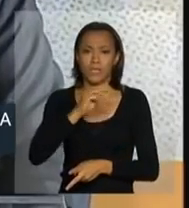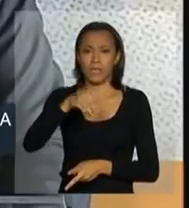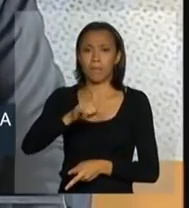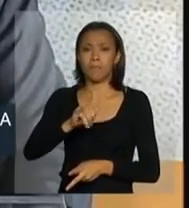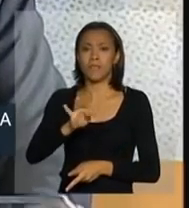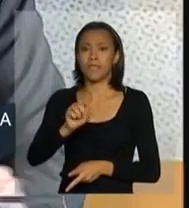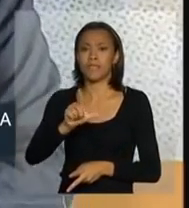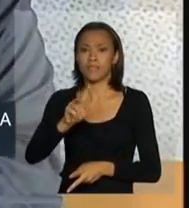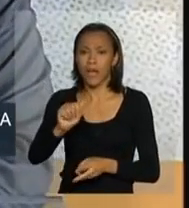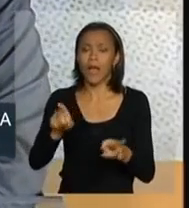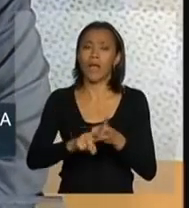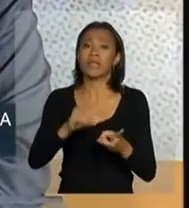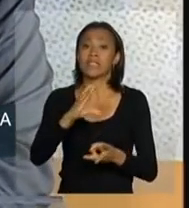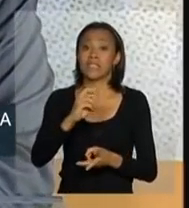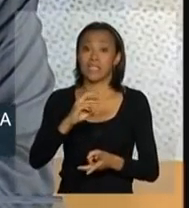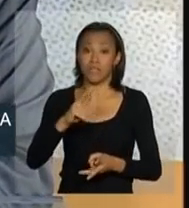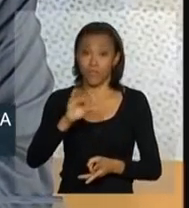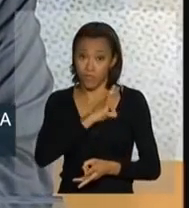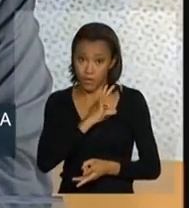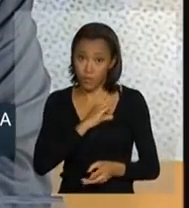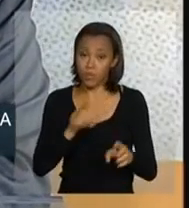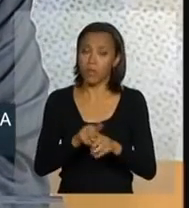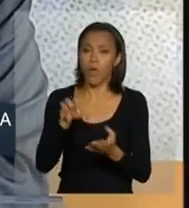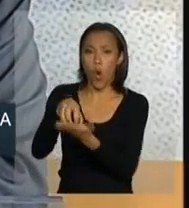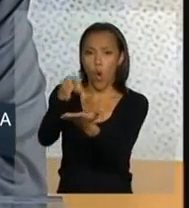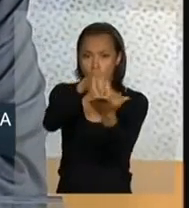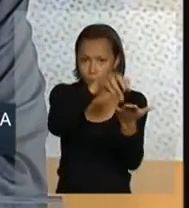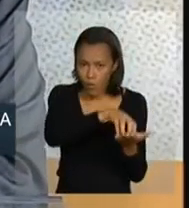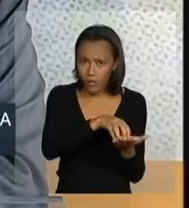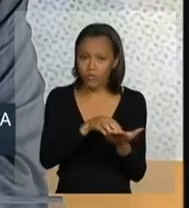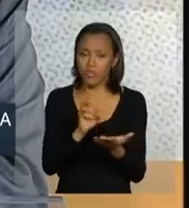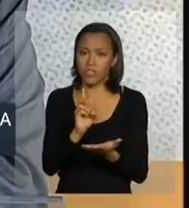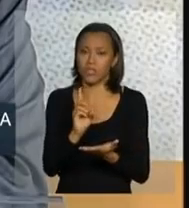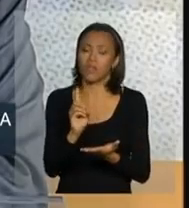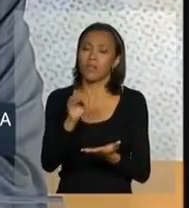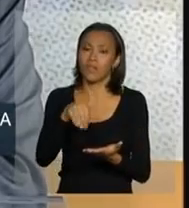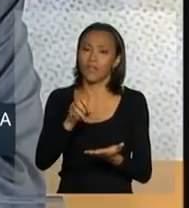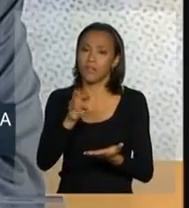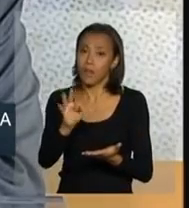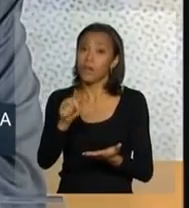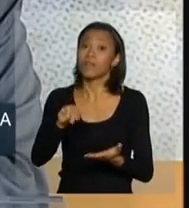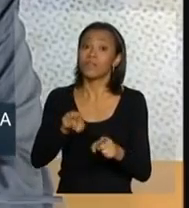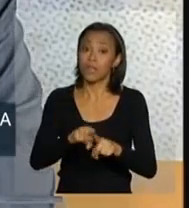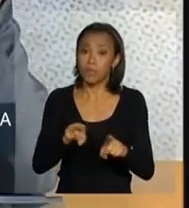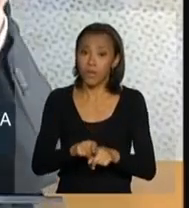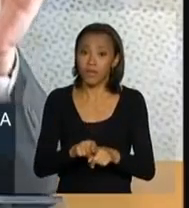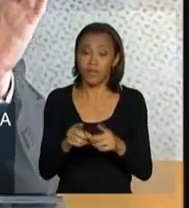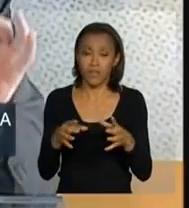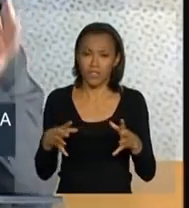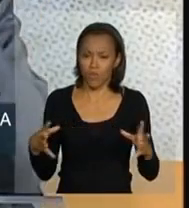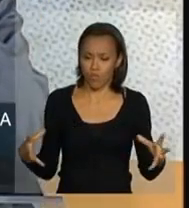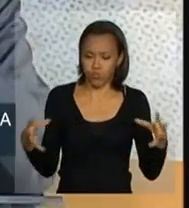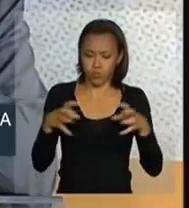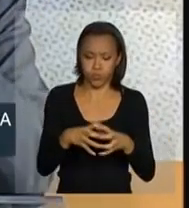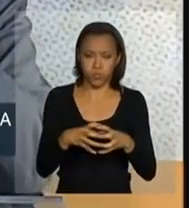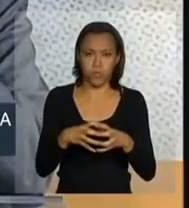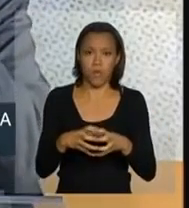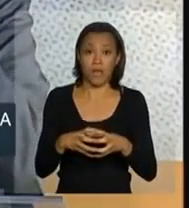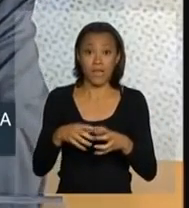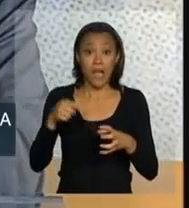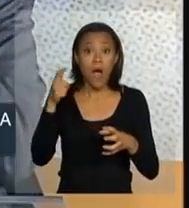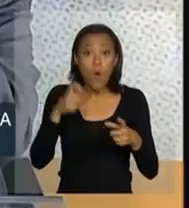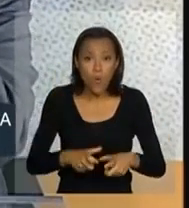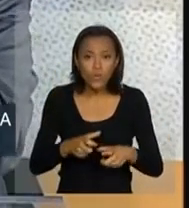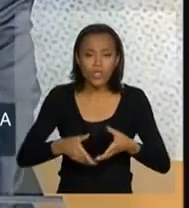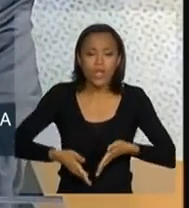as polícias civis, órgãos municipais e estaduais de trânsito e as concessionárias de rodovias, onde, nos trechos mais